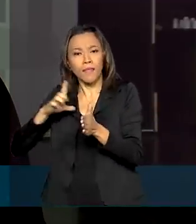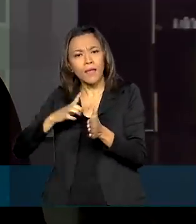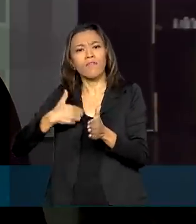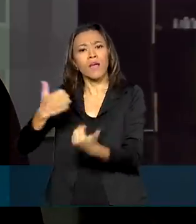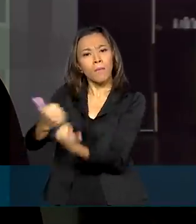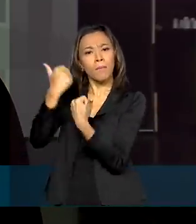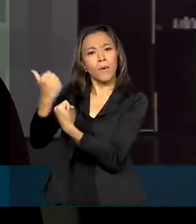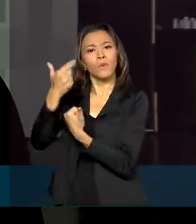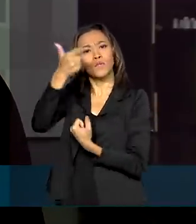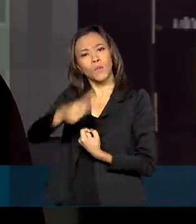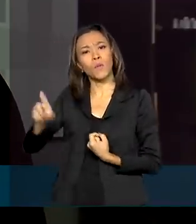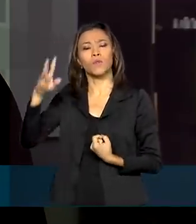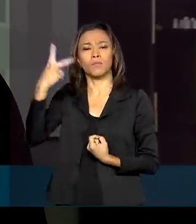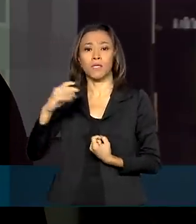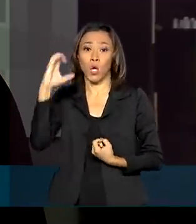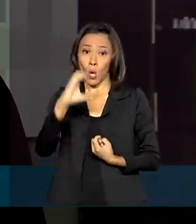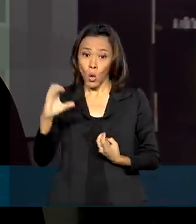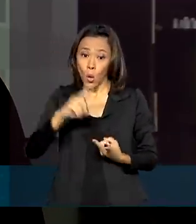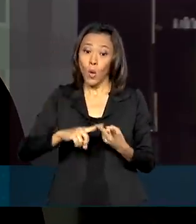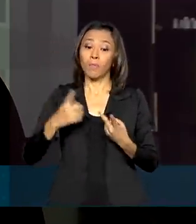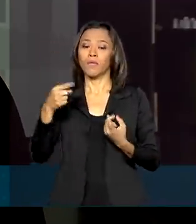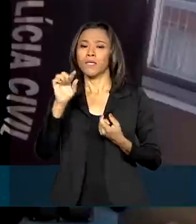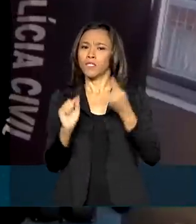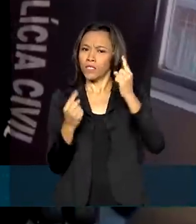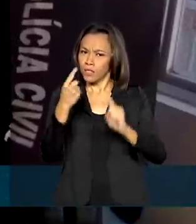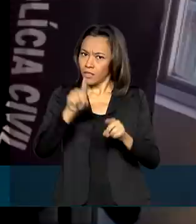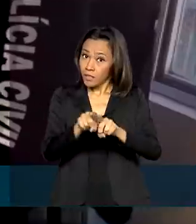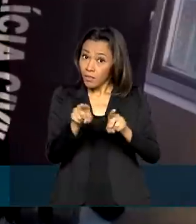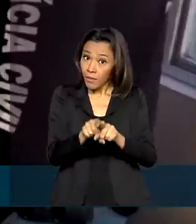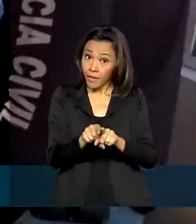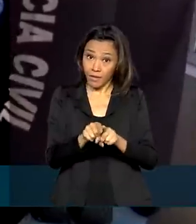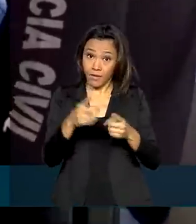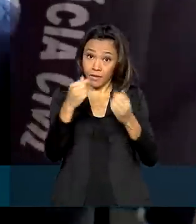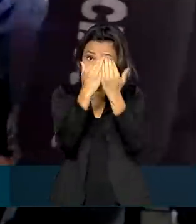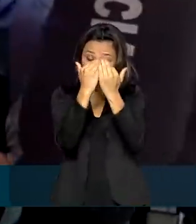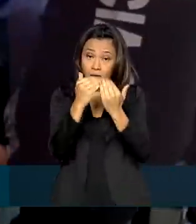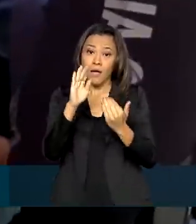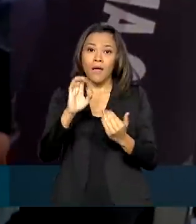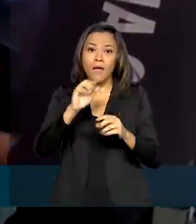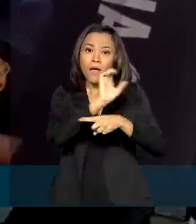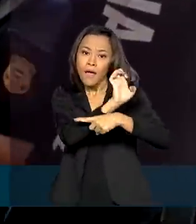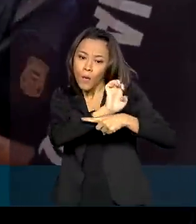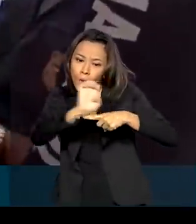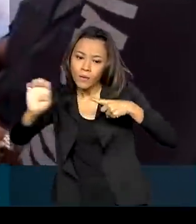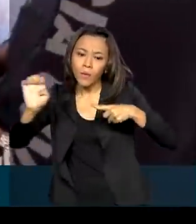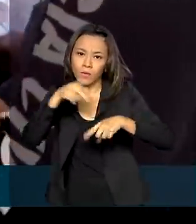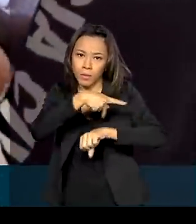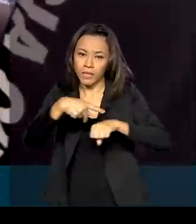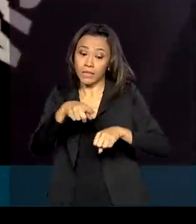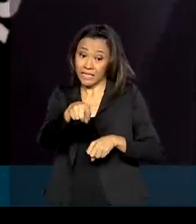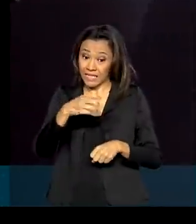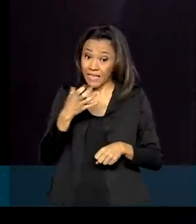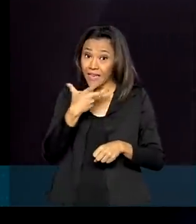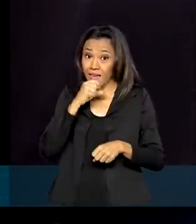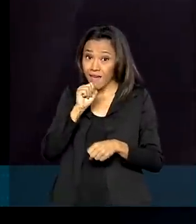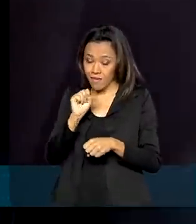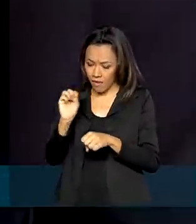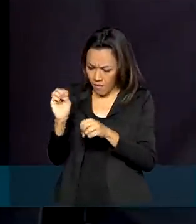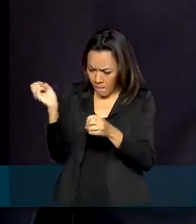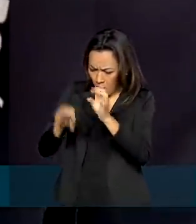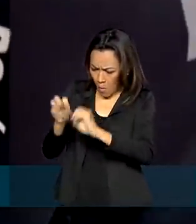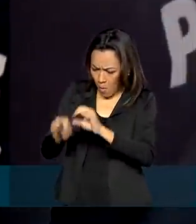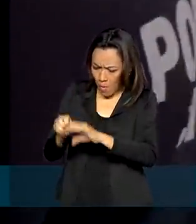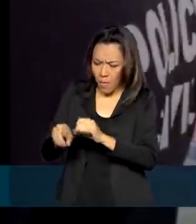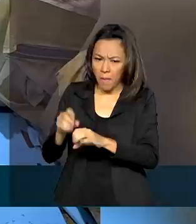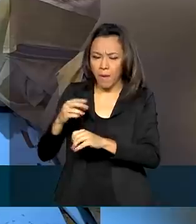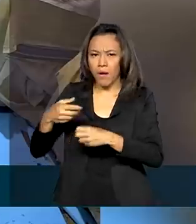outros países, como Colômbia, Chile e Equador. A pena para quem armazena esse tipo de conteúdo varia de 1 a 4